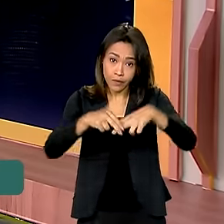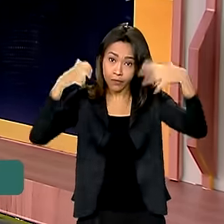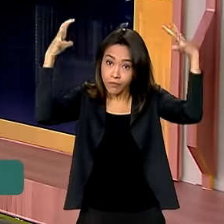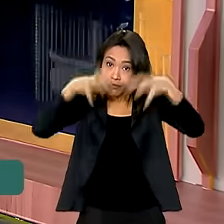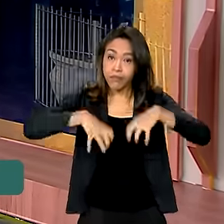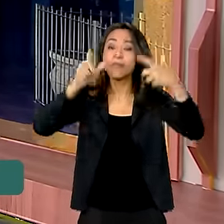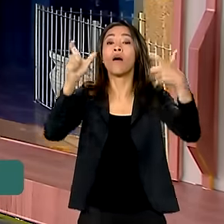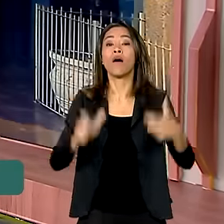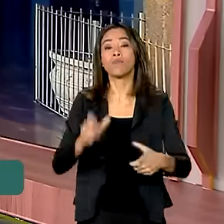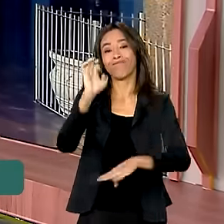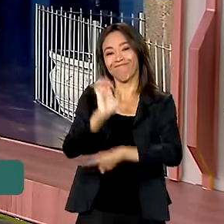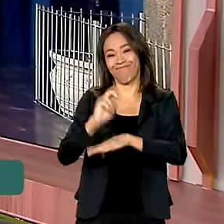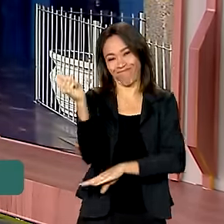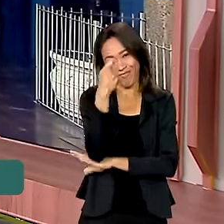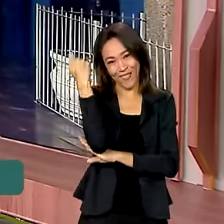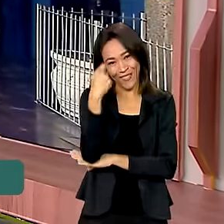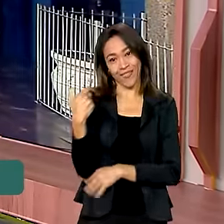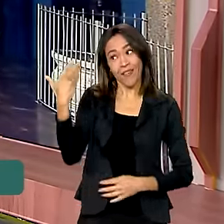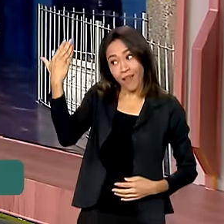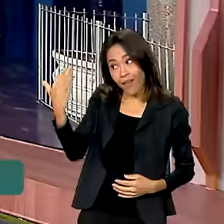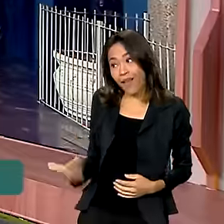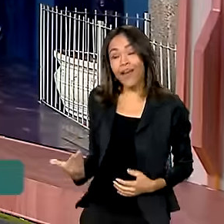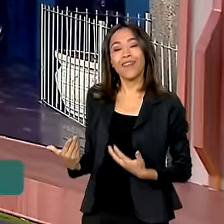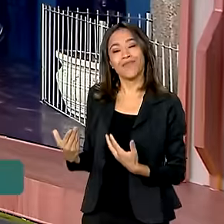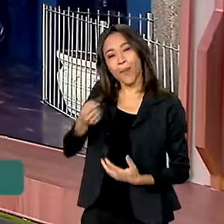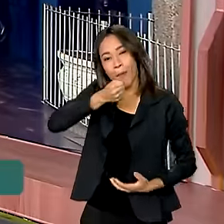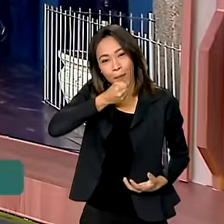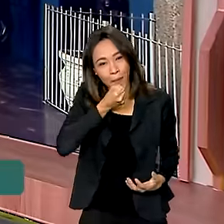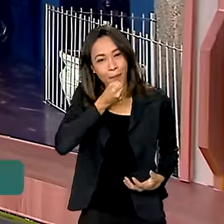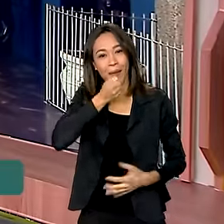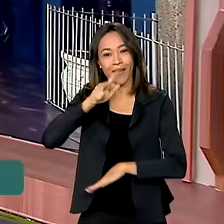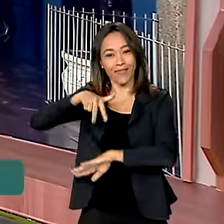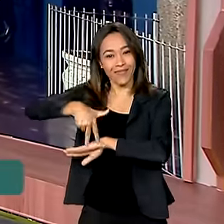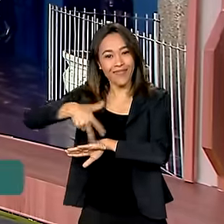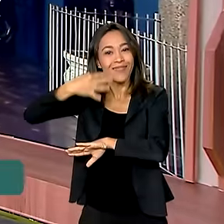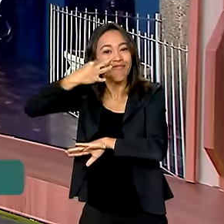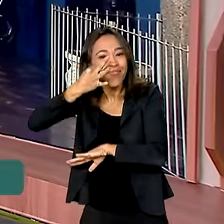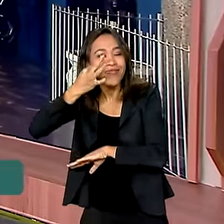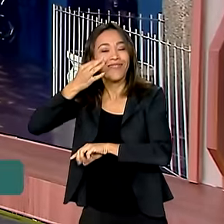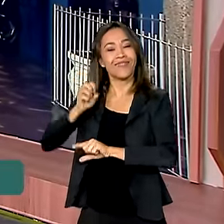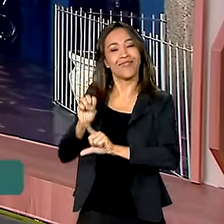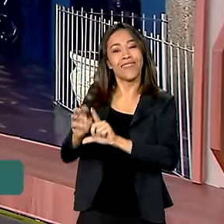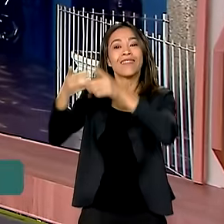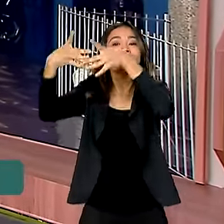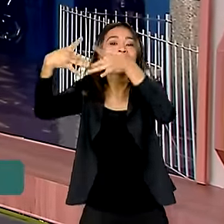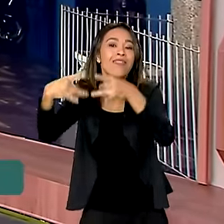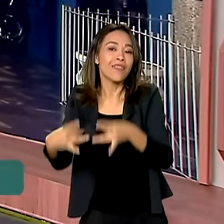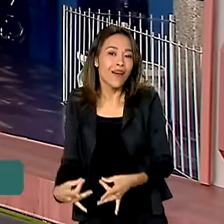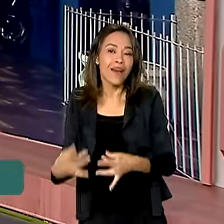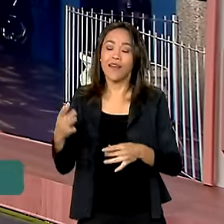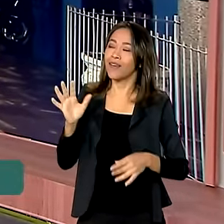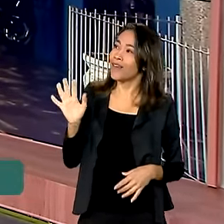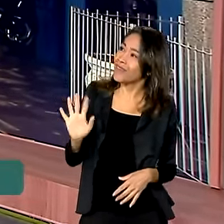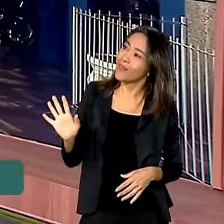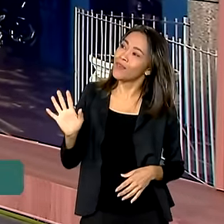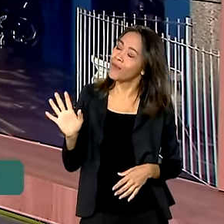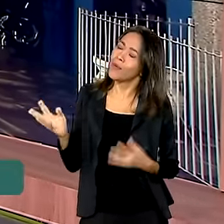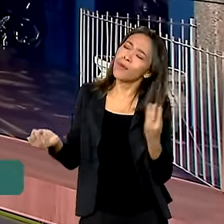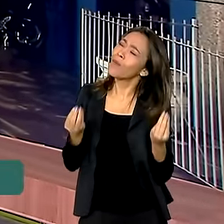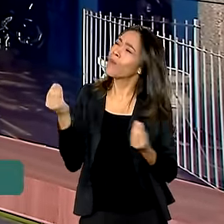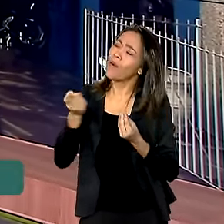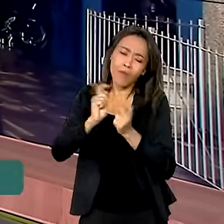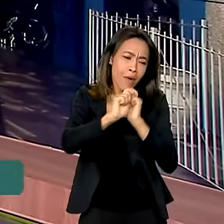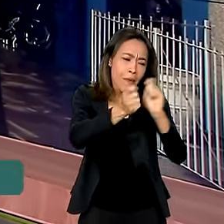no Rio Grande do Sul. A Luciana Colares de Holanda, ao vivo, traz os detalhes para a gente. Oi, Luciana, como é que será esse